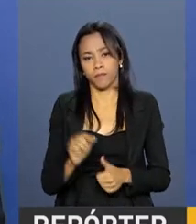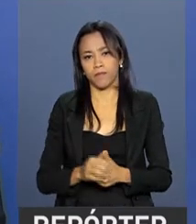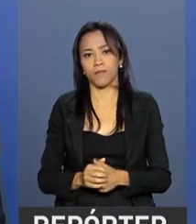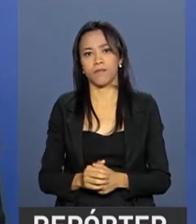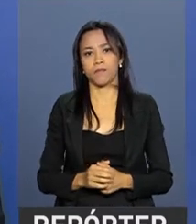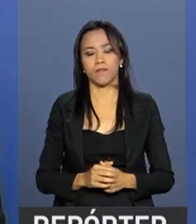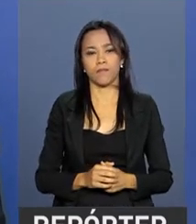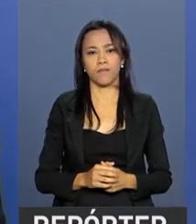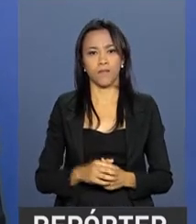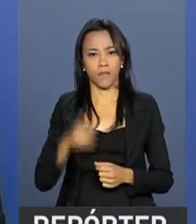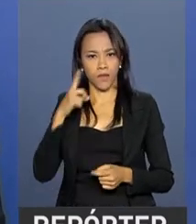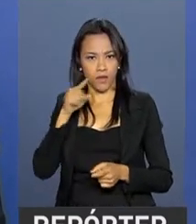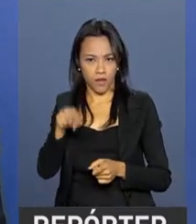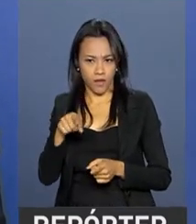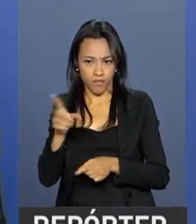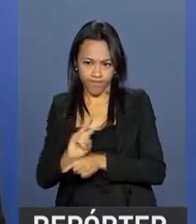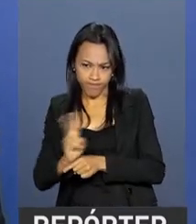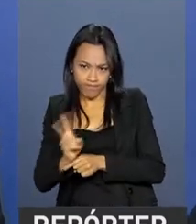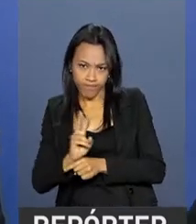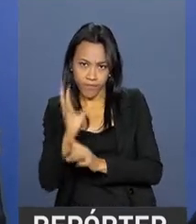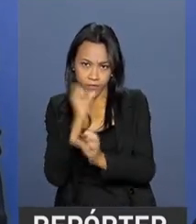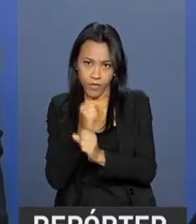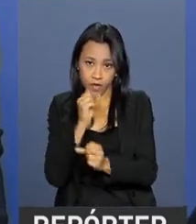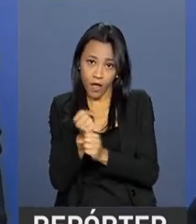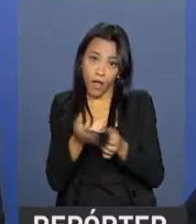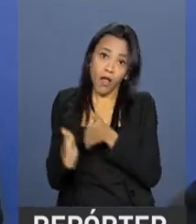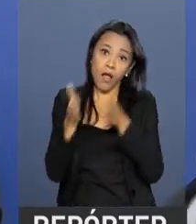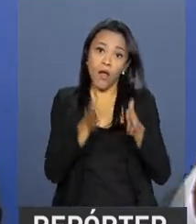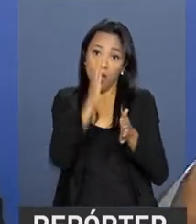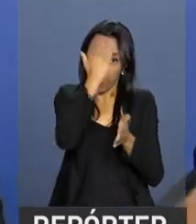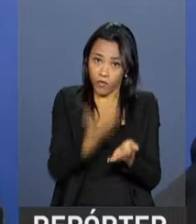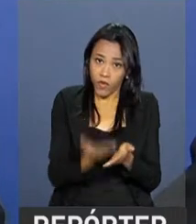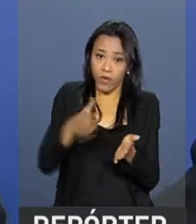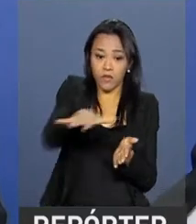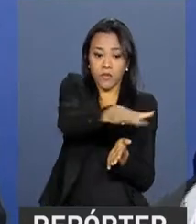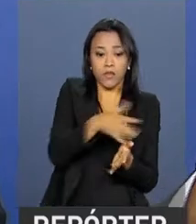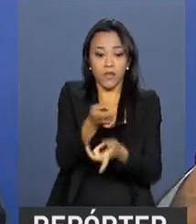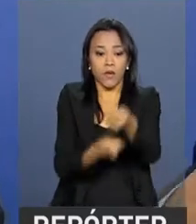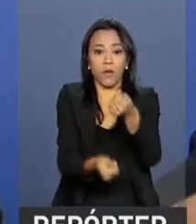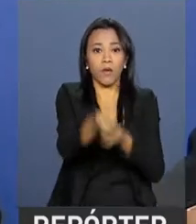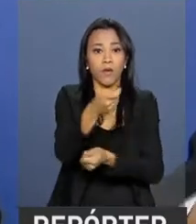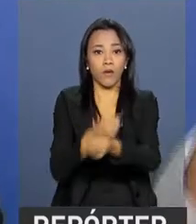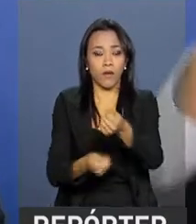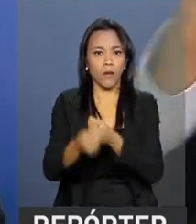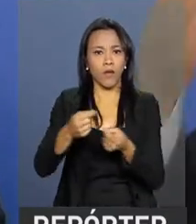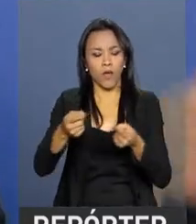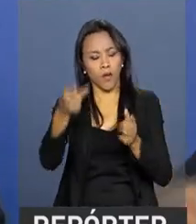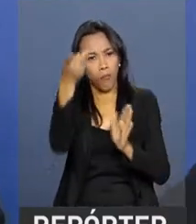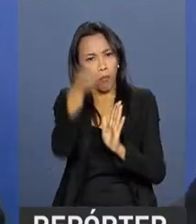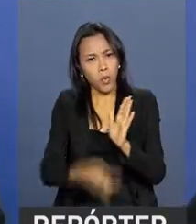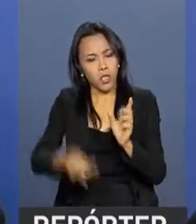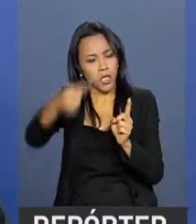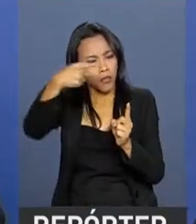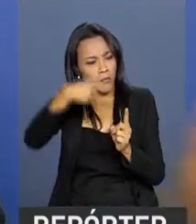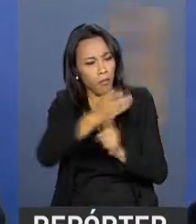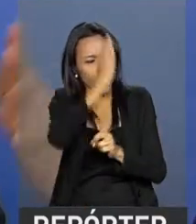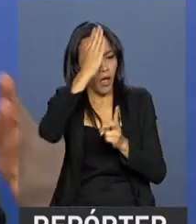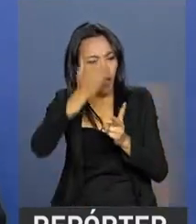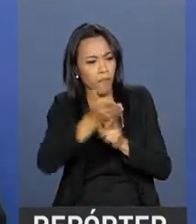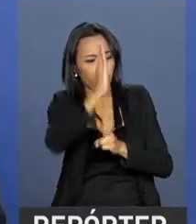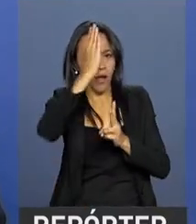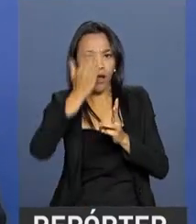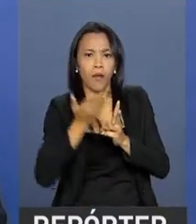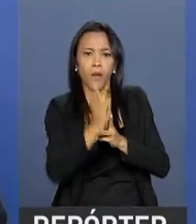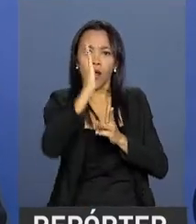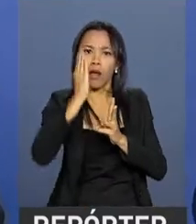da austeridade fiscal, da confiança que a economia passou a ter com todos os projetos aprovados, tetos, gastos,